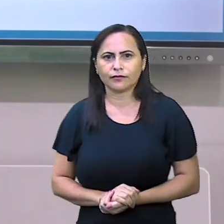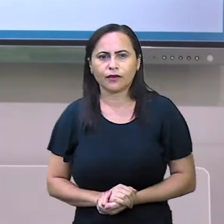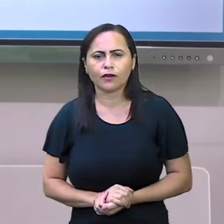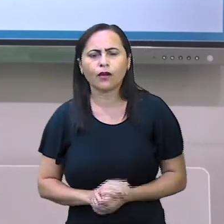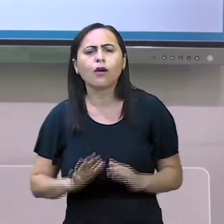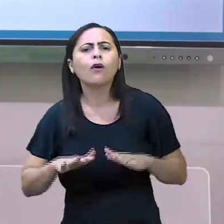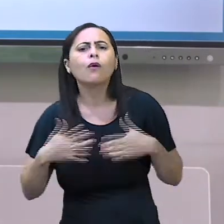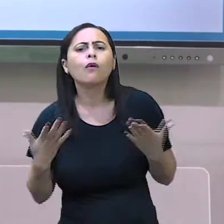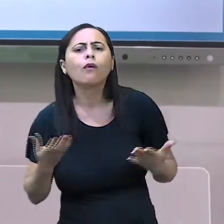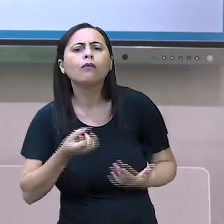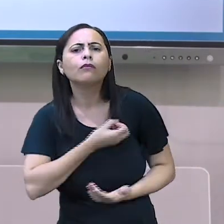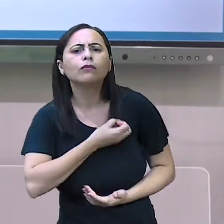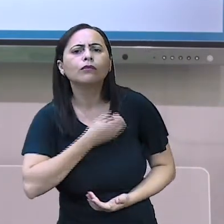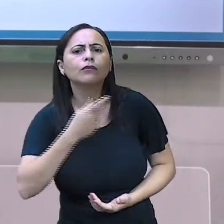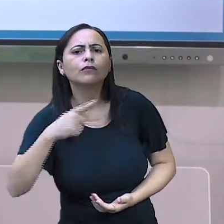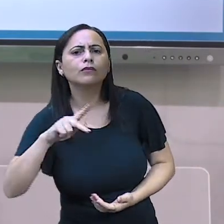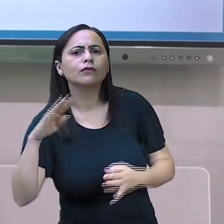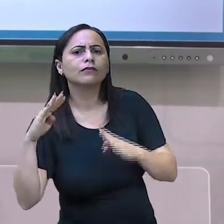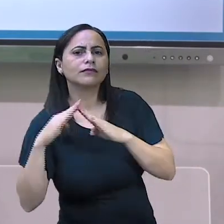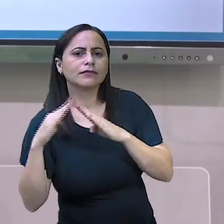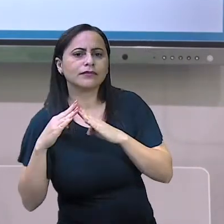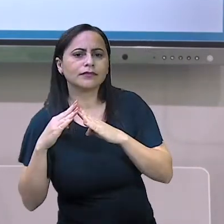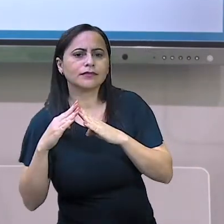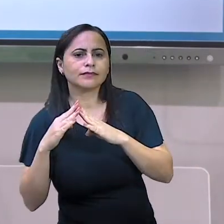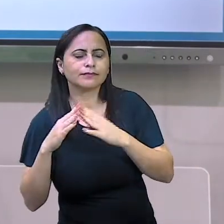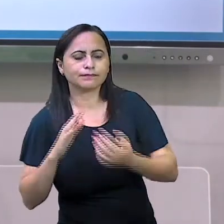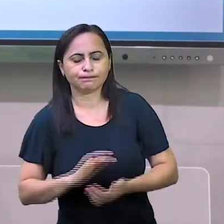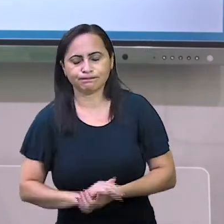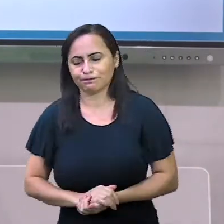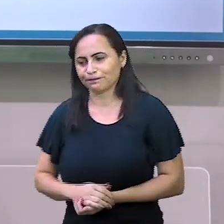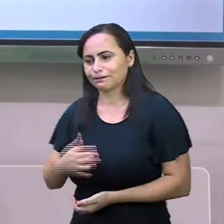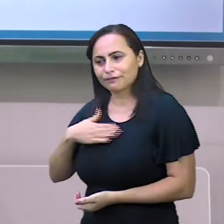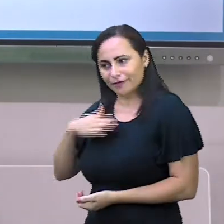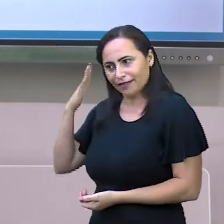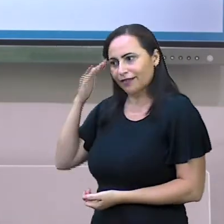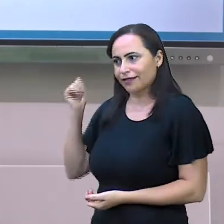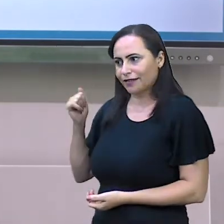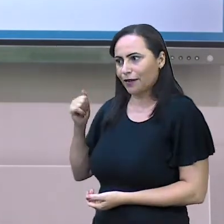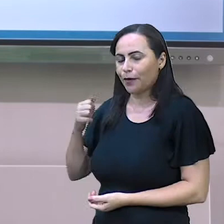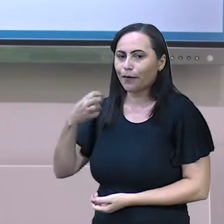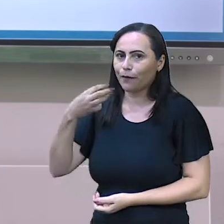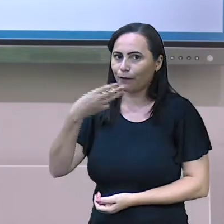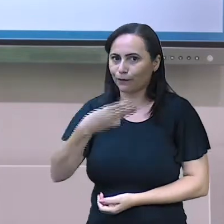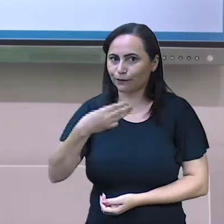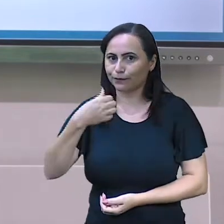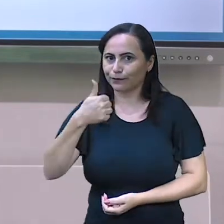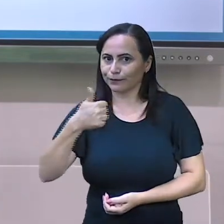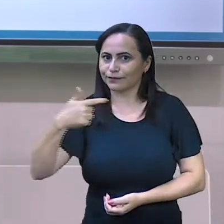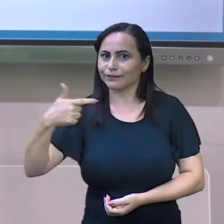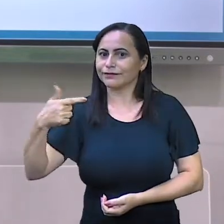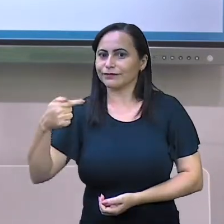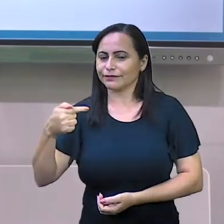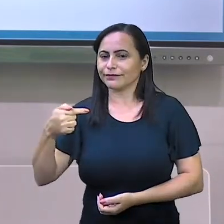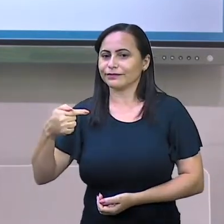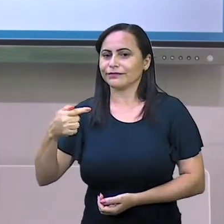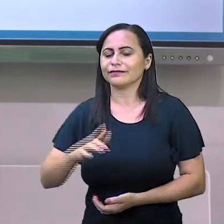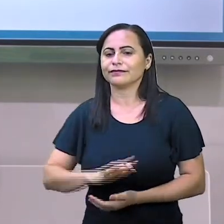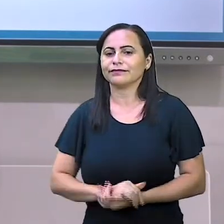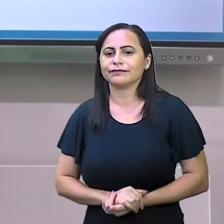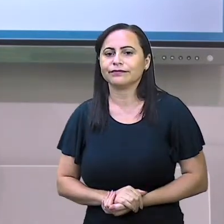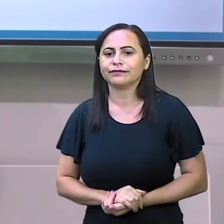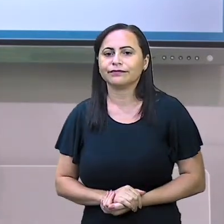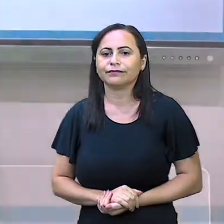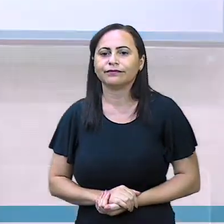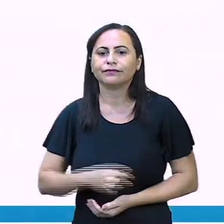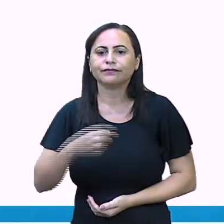sua casa? Eu sei Então me fala 317 317